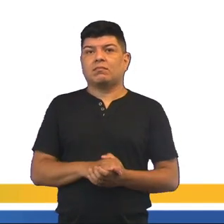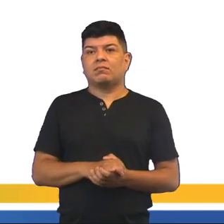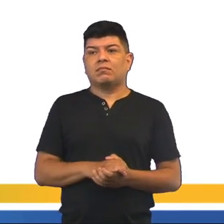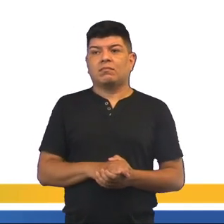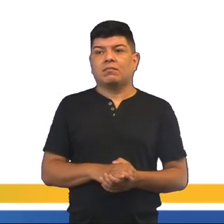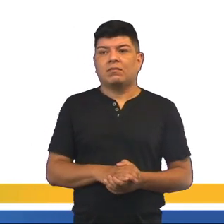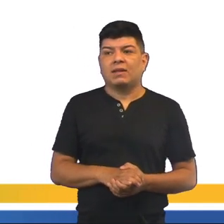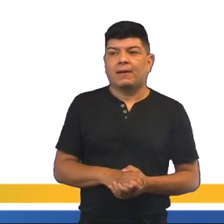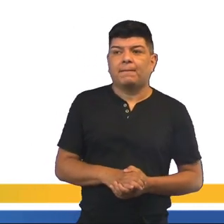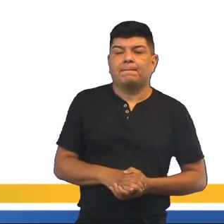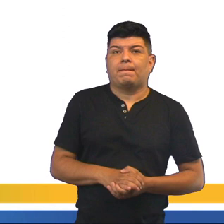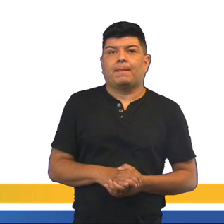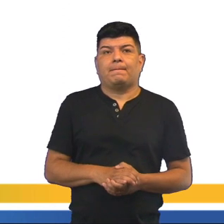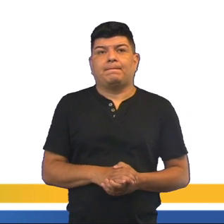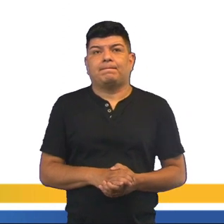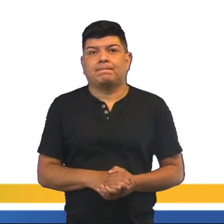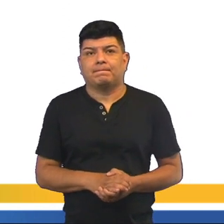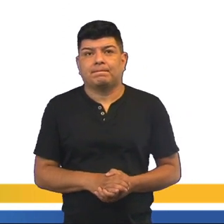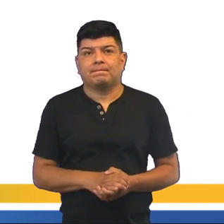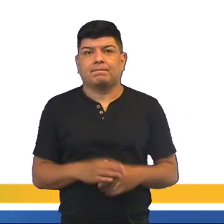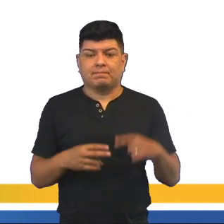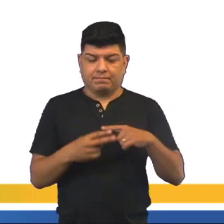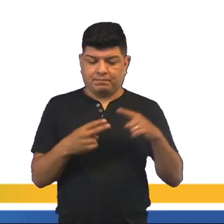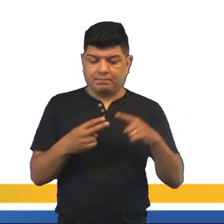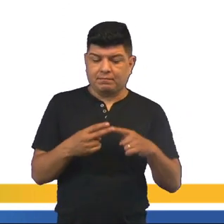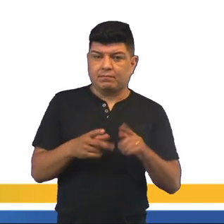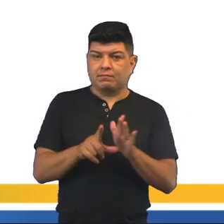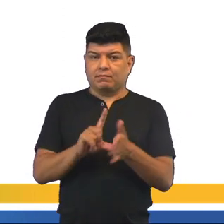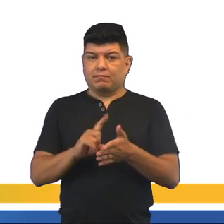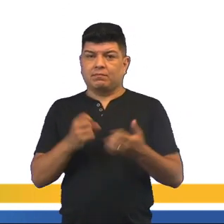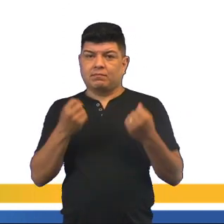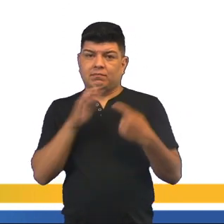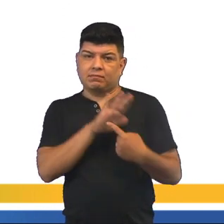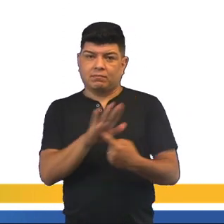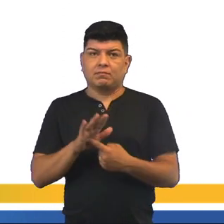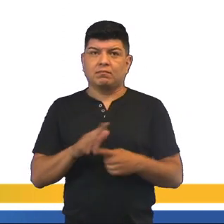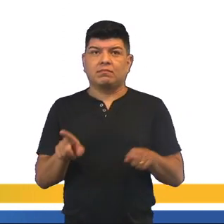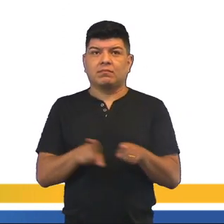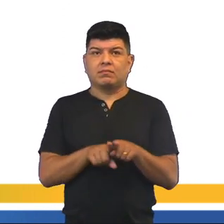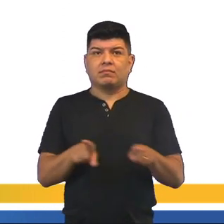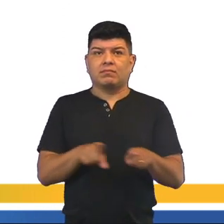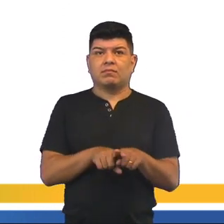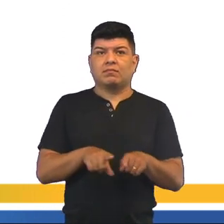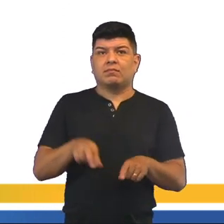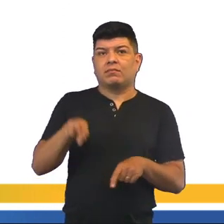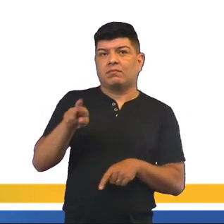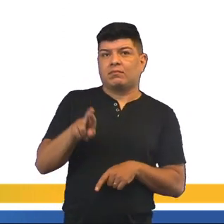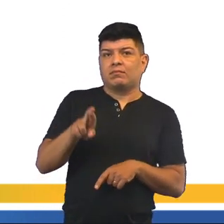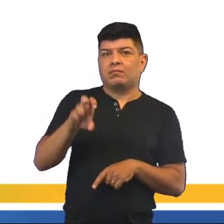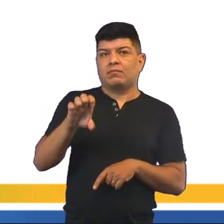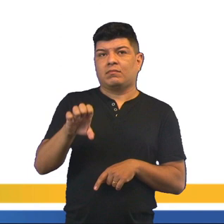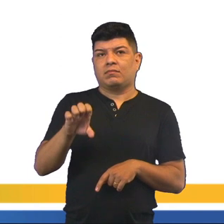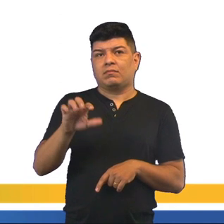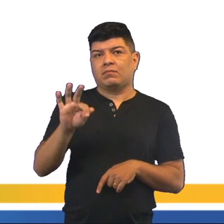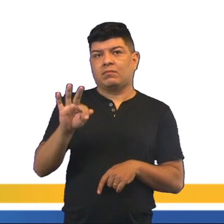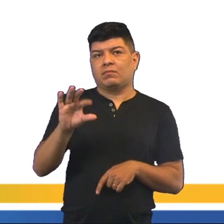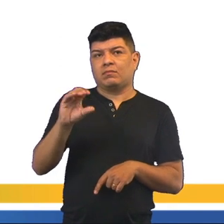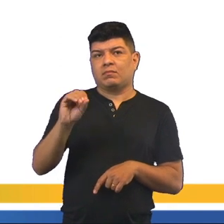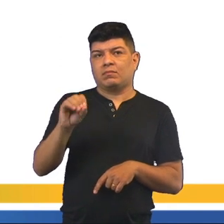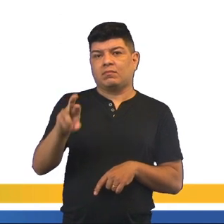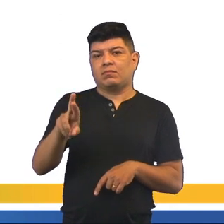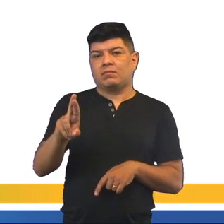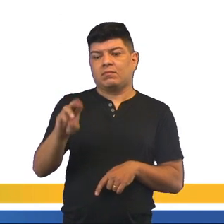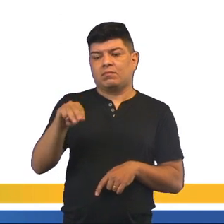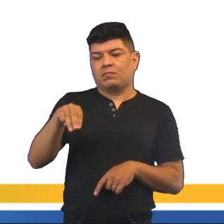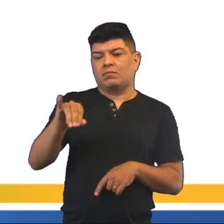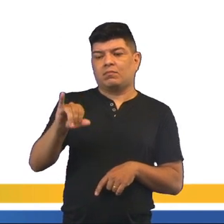Então, além dessas duas anteriores que eu citei para vocês, nós temos a teoria reformista. Essa teoria, ela